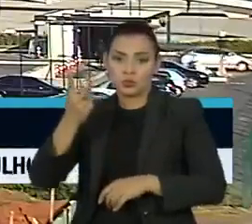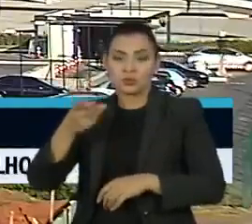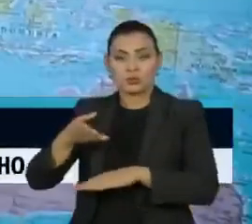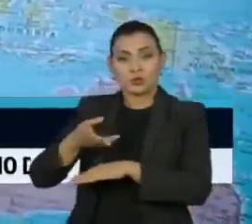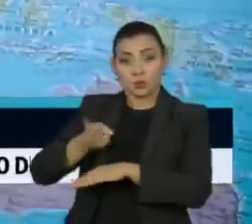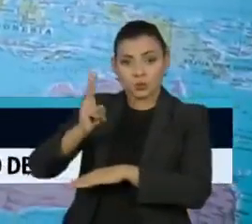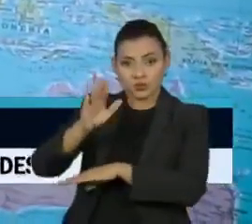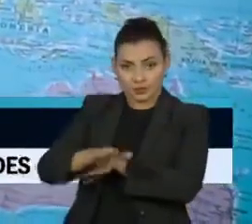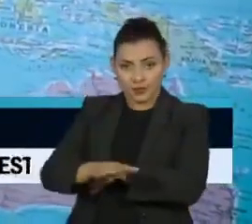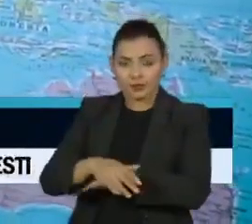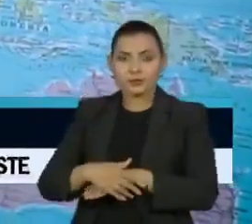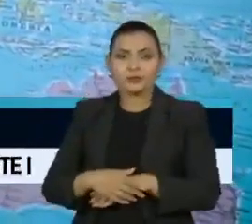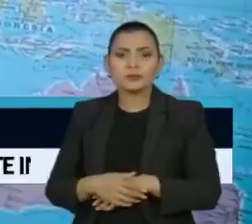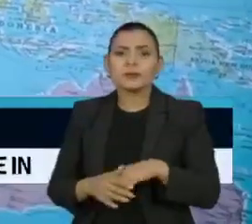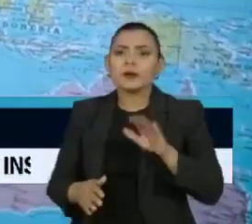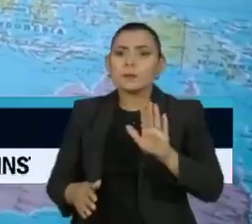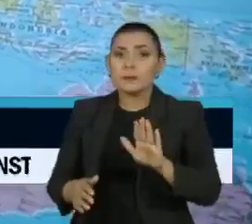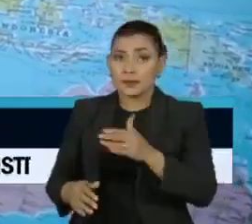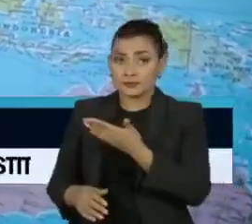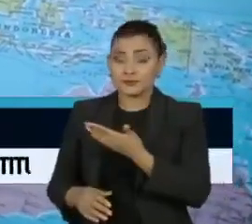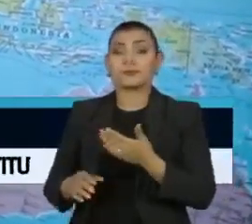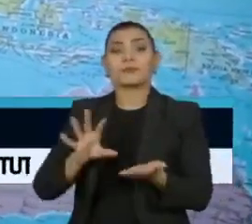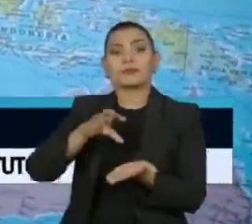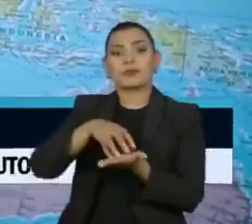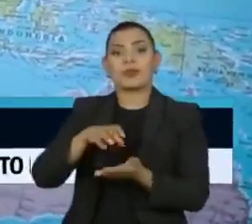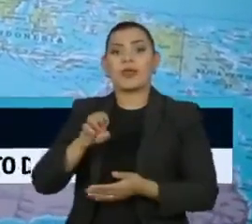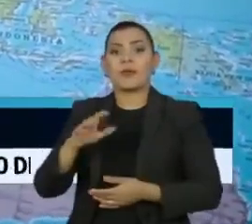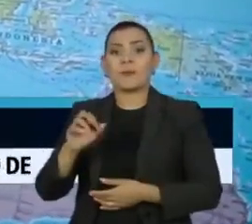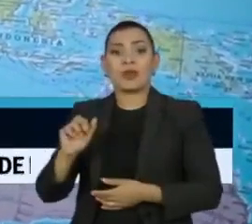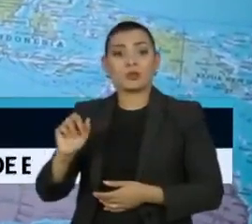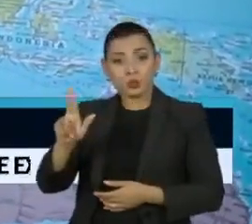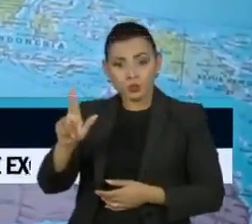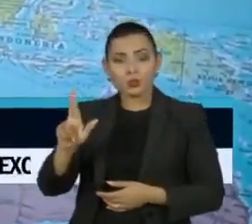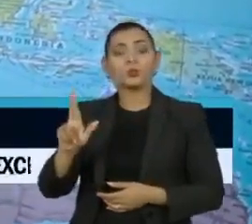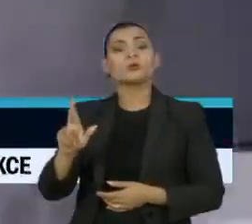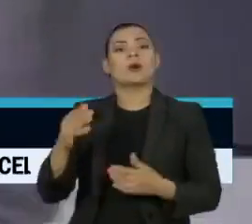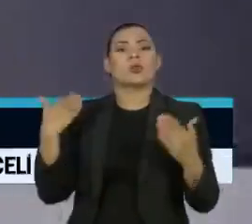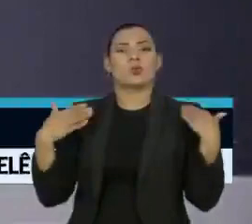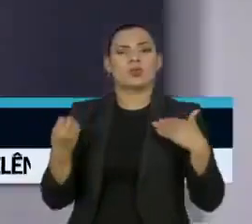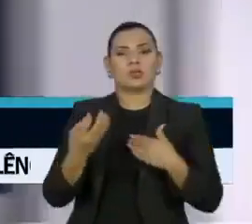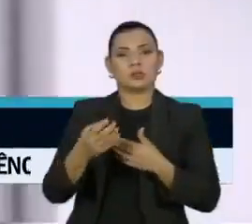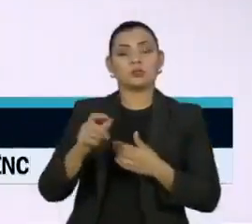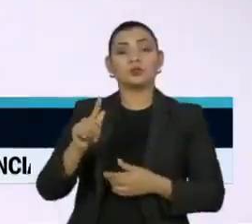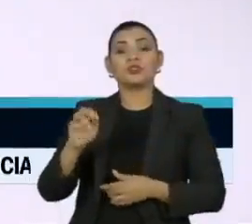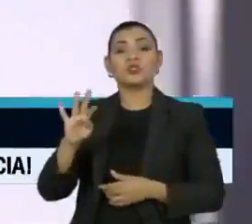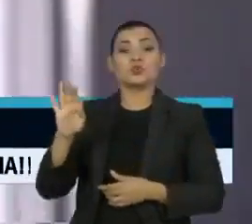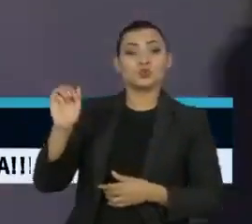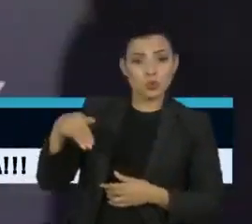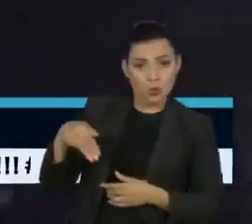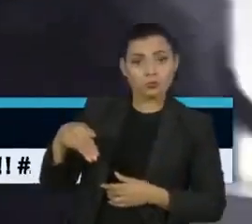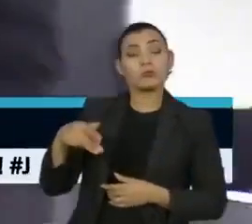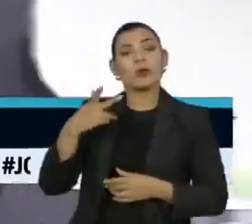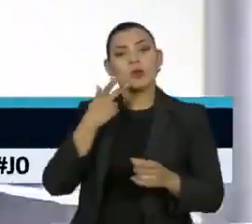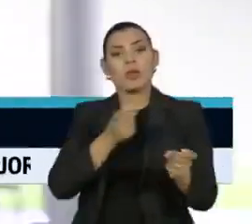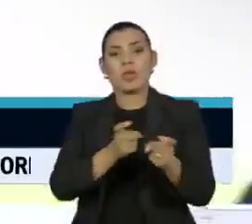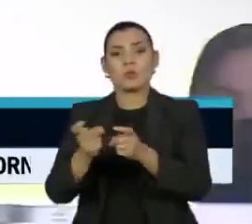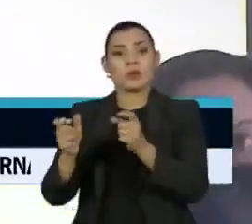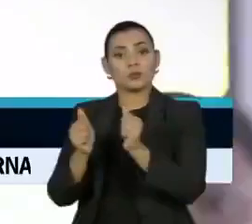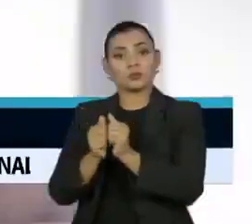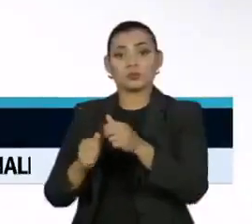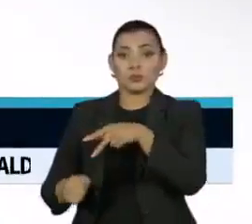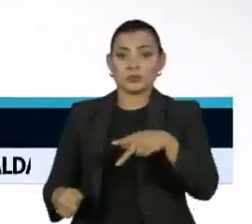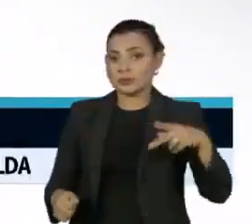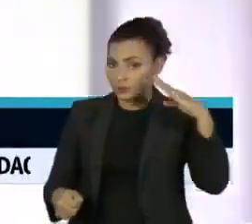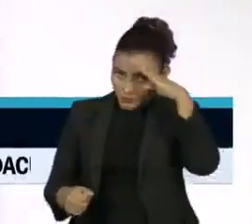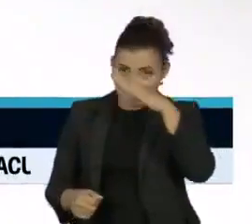Minutos depois, o presidente da Embratura, Agência Brasileira de Promoção Internacional do Turismo, Gilson Machado, se reuniu com Bolsonaro.